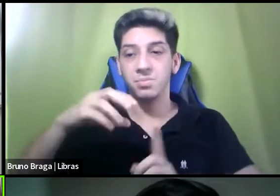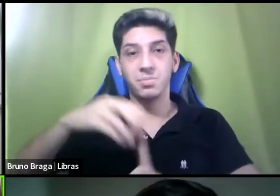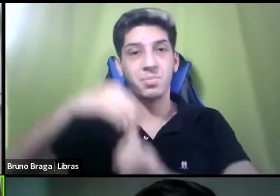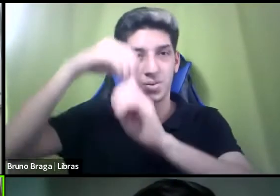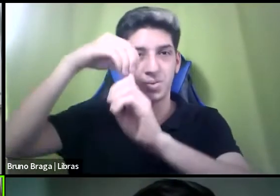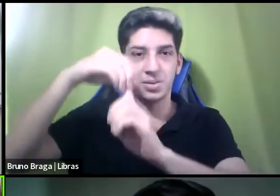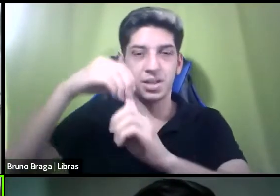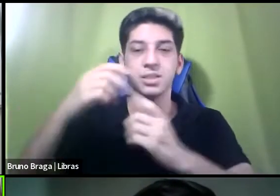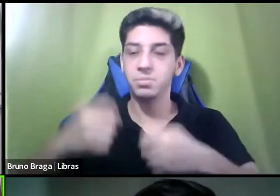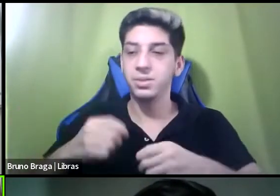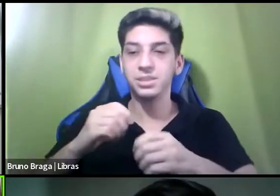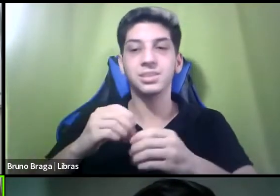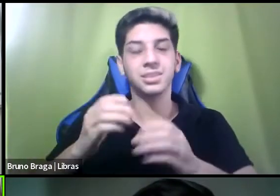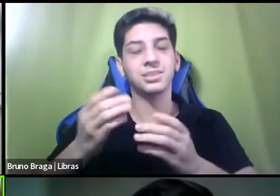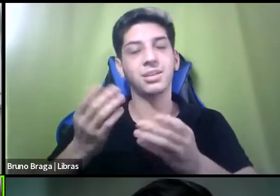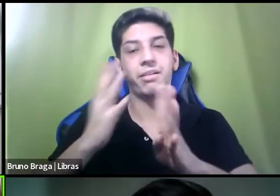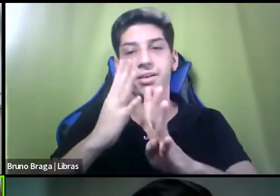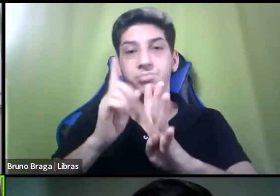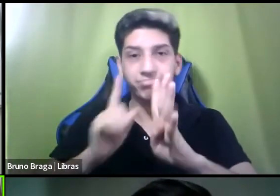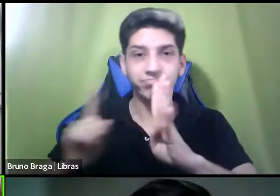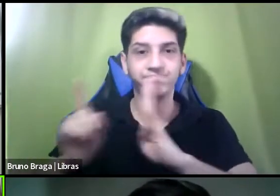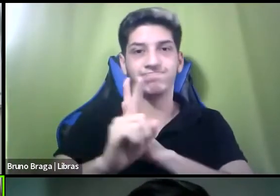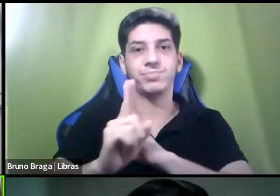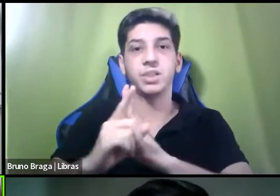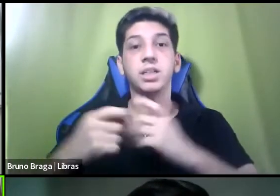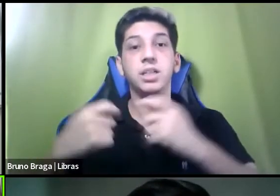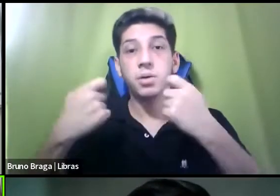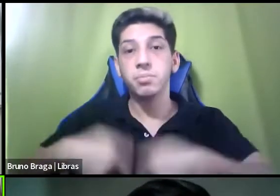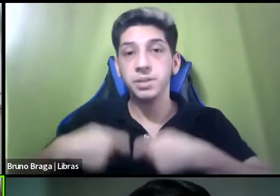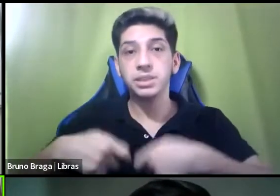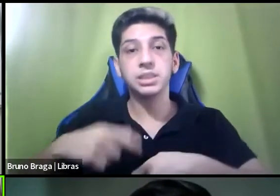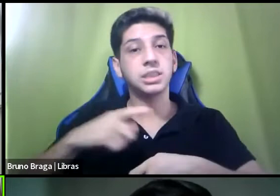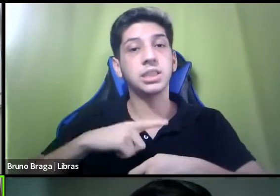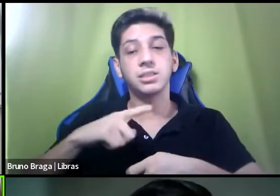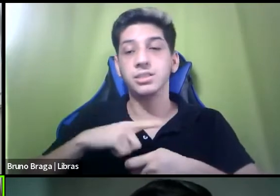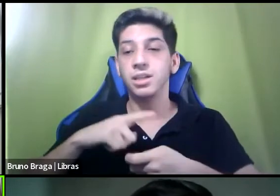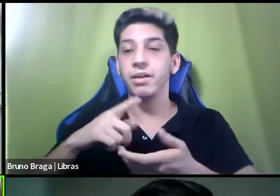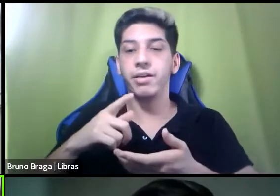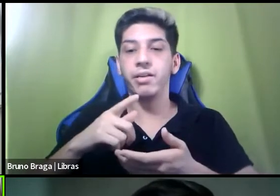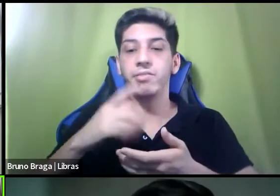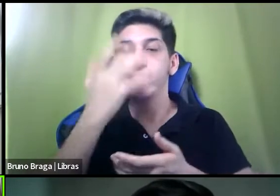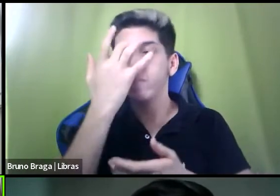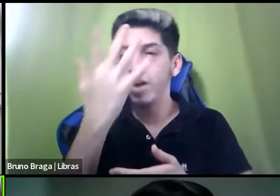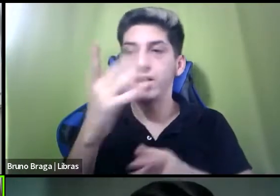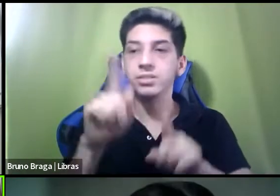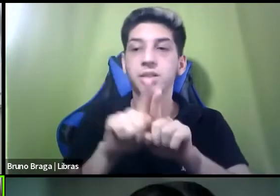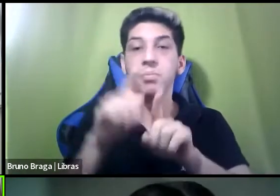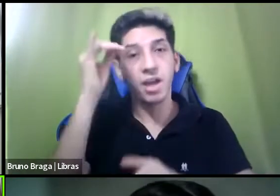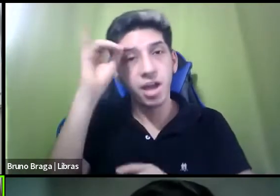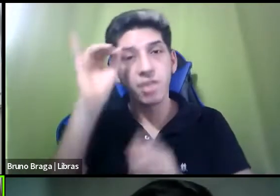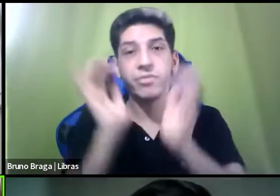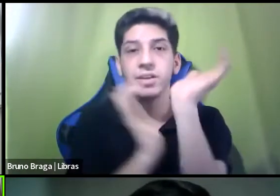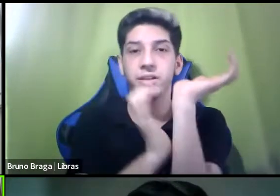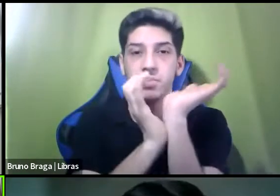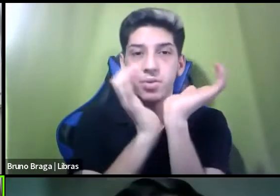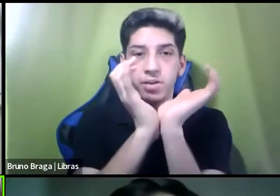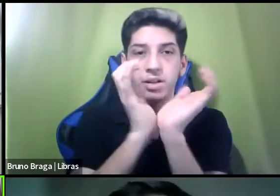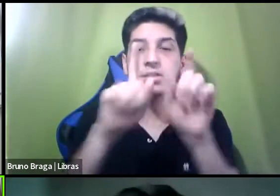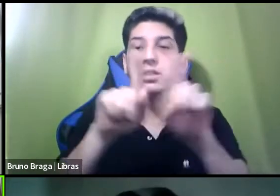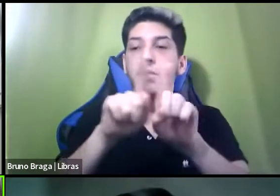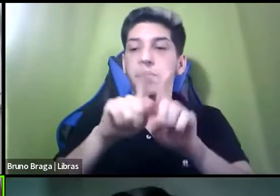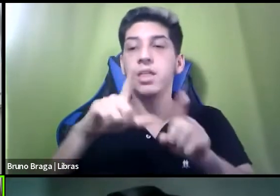eles precisam ter um fluxo cérebro, desburocratizado, humanizado, né, então